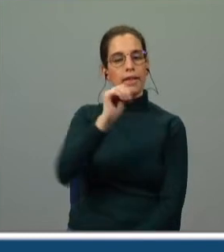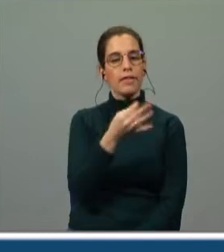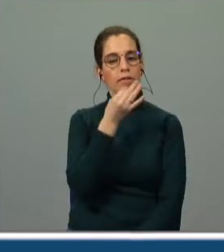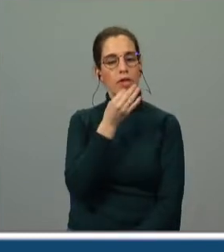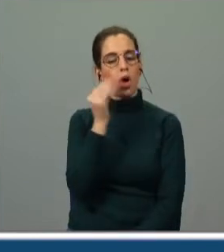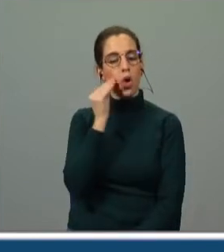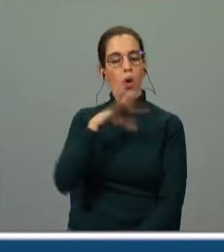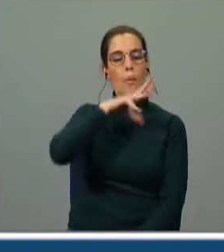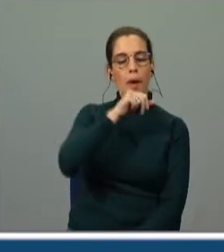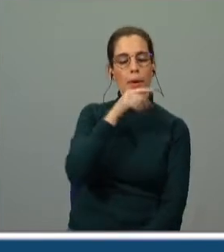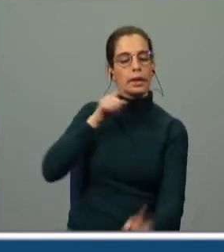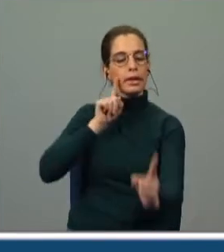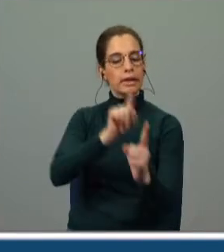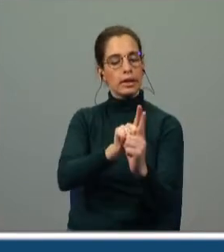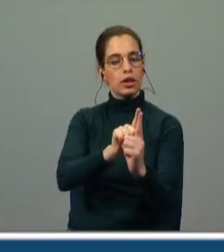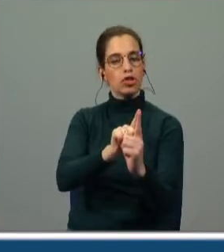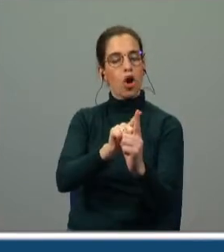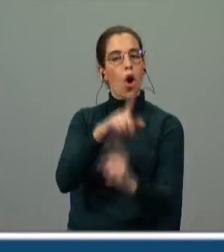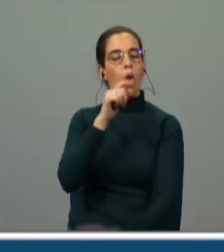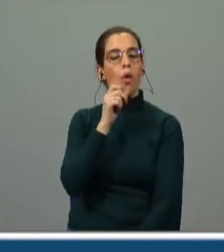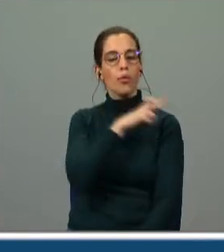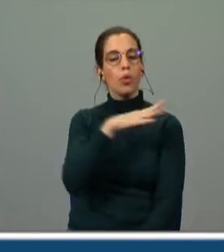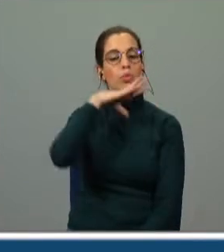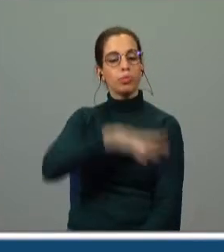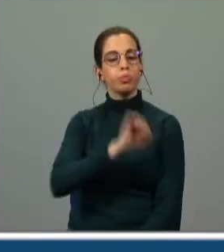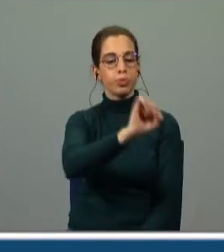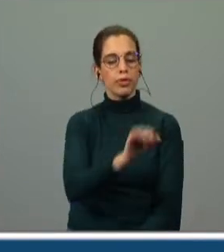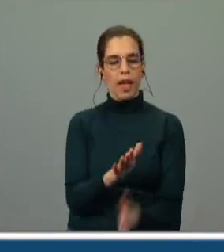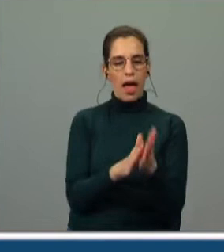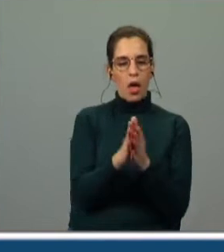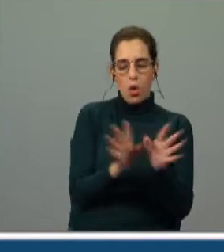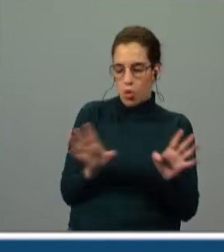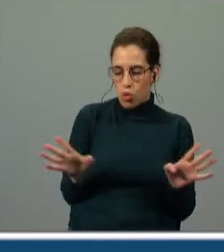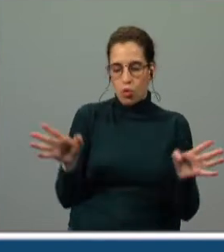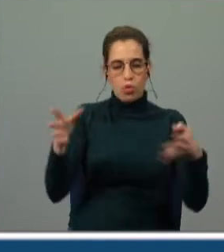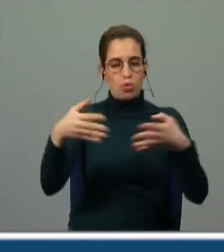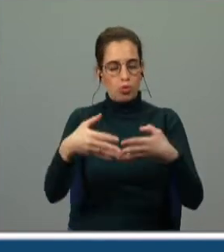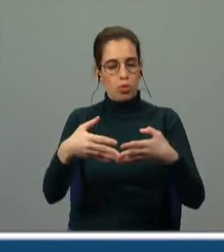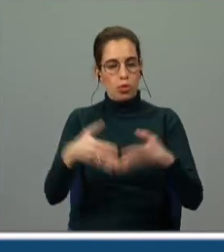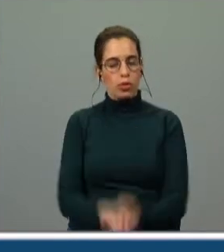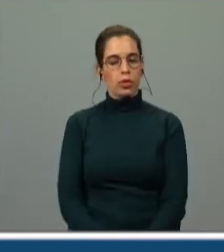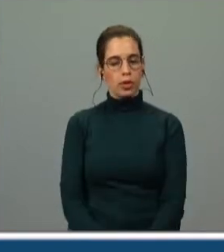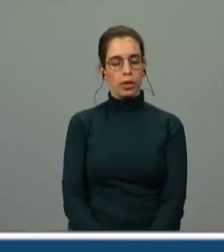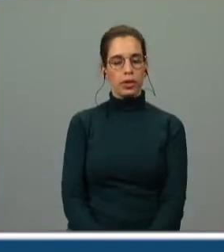mãe que se dirige ao avô dos seus filhos. Portanto, Inês vai usar um conjunto de